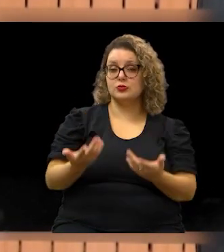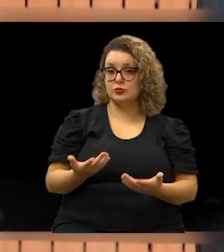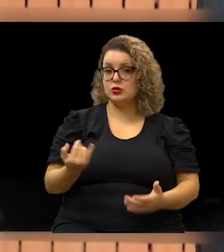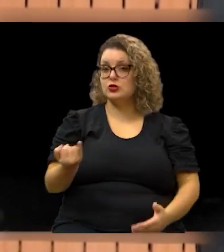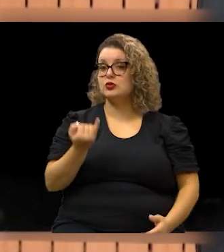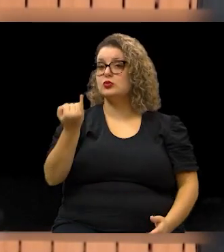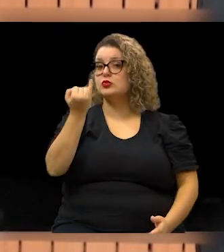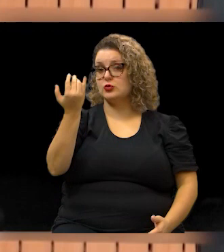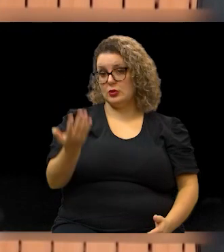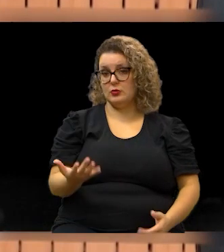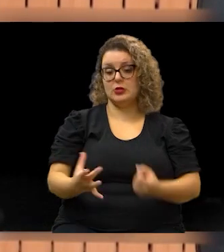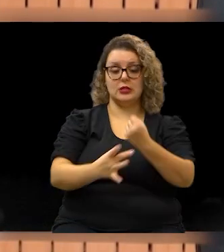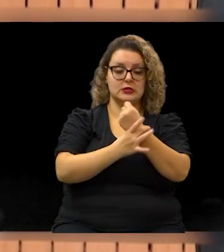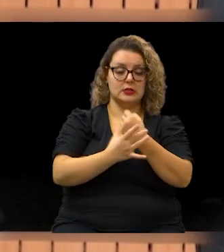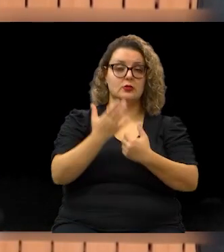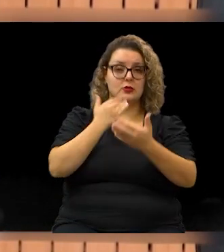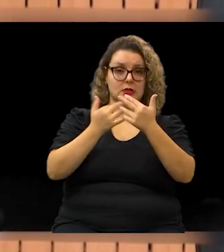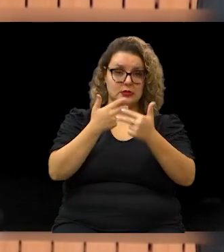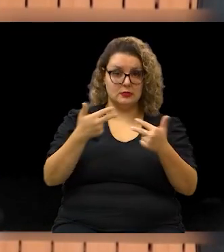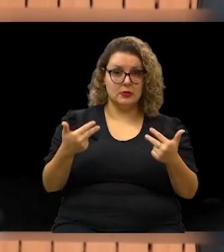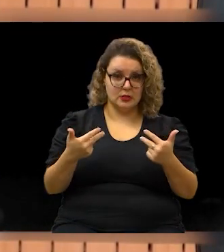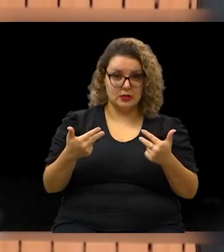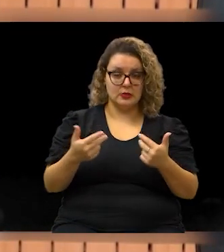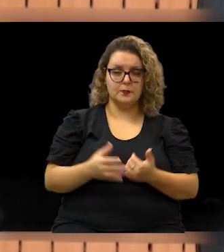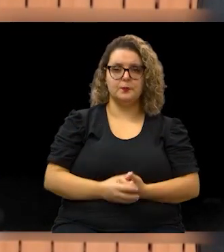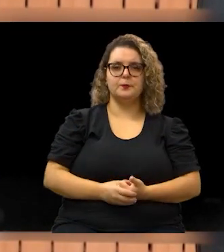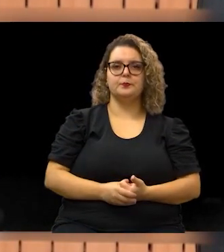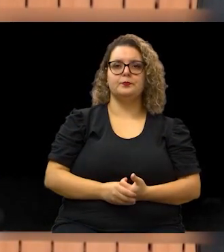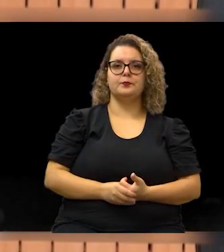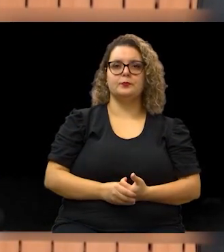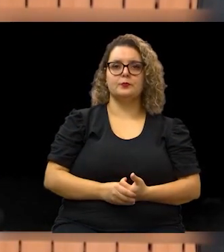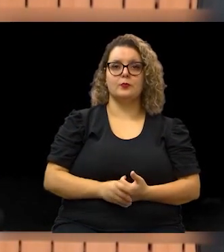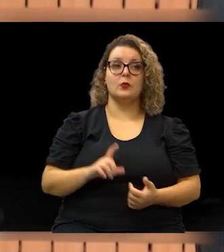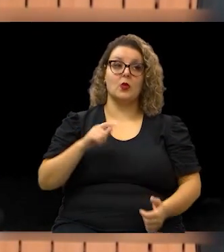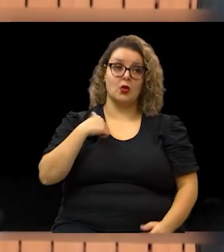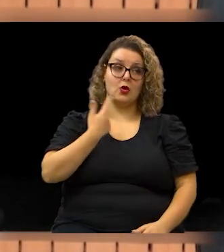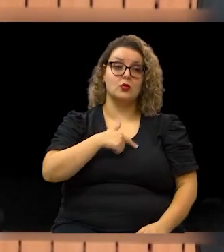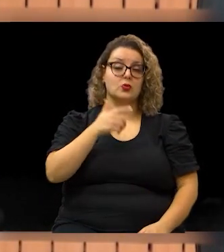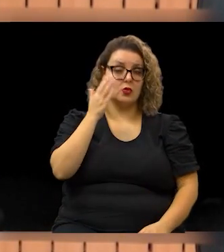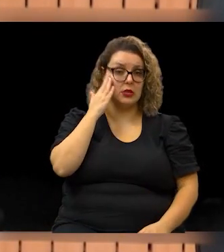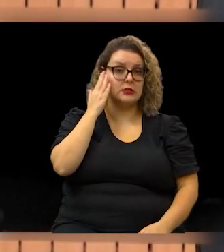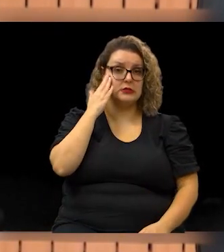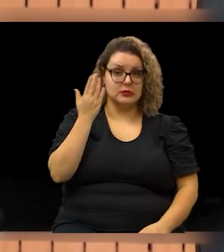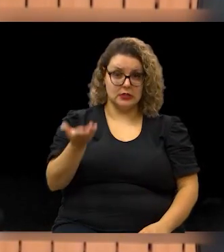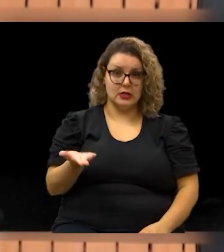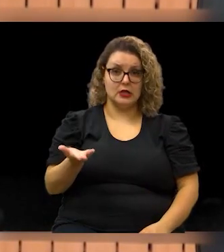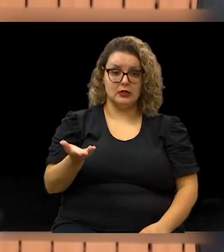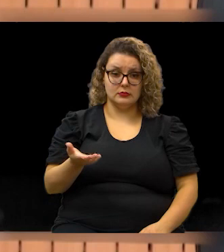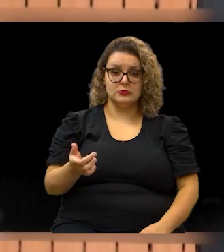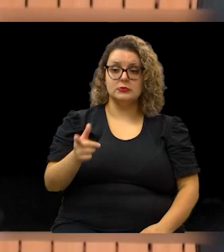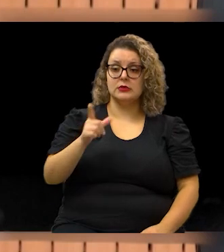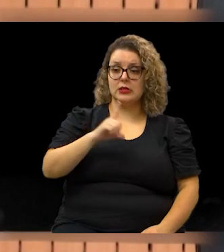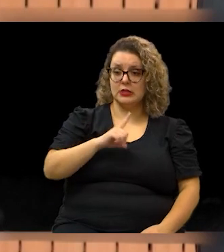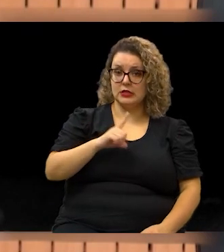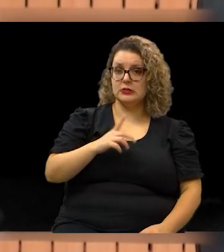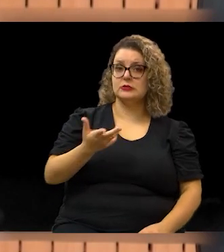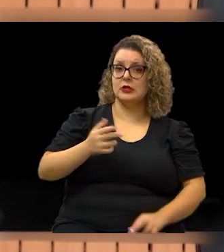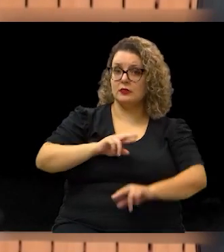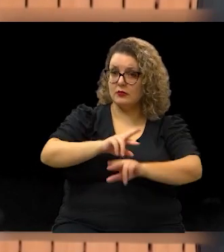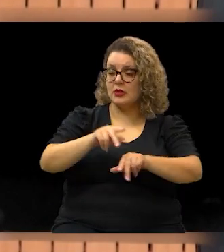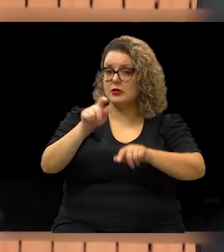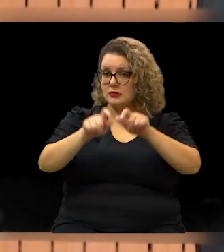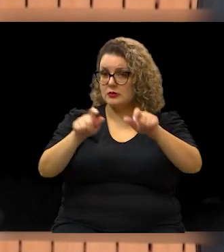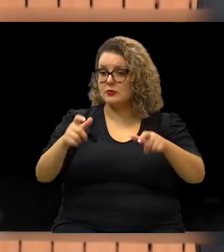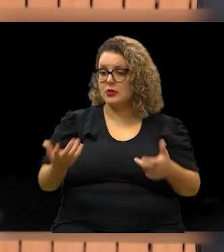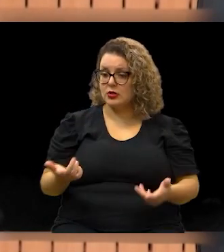importância da segurança alimentar. A gente entende que ainda há muitas pessoas